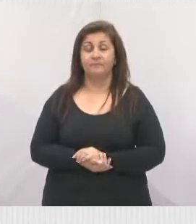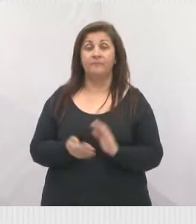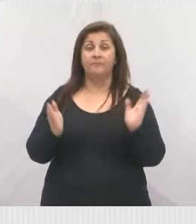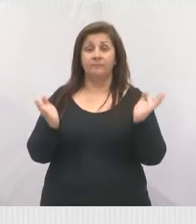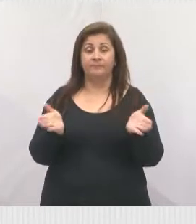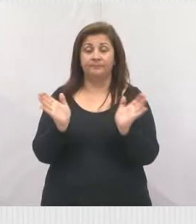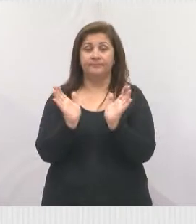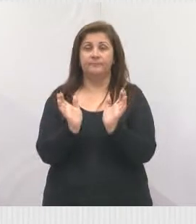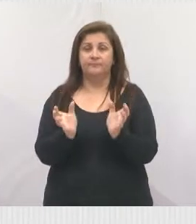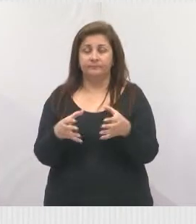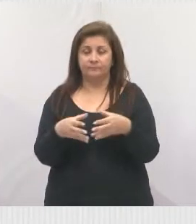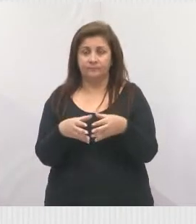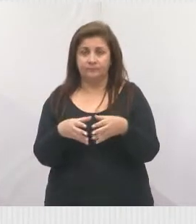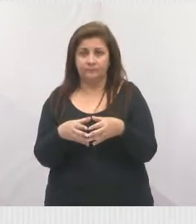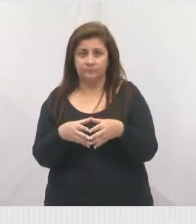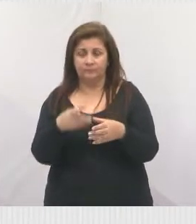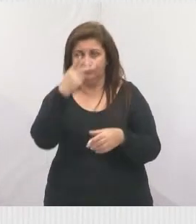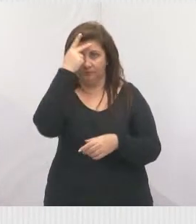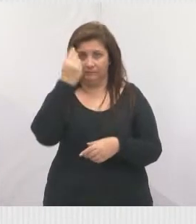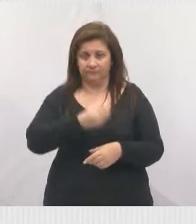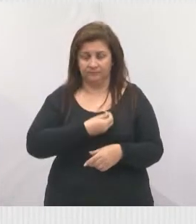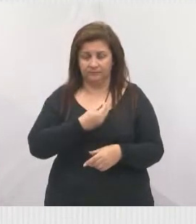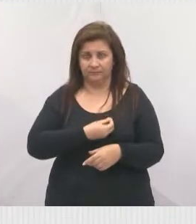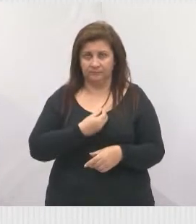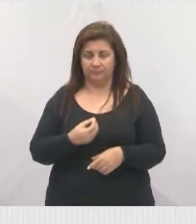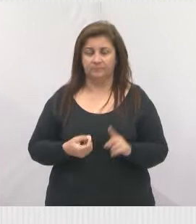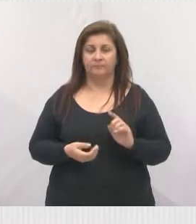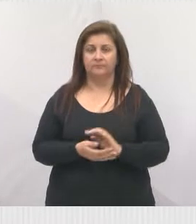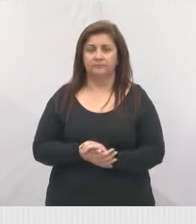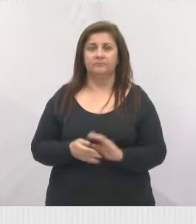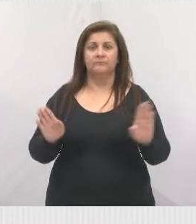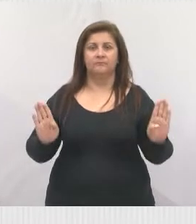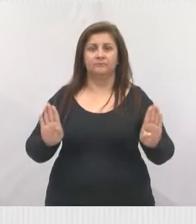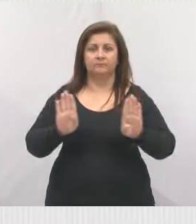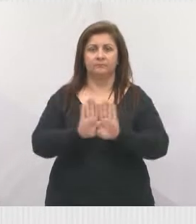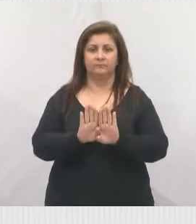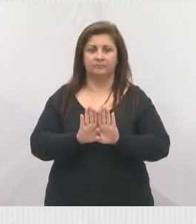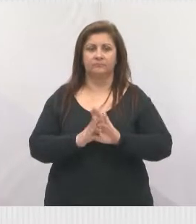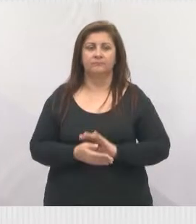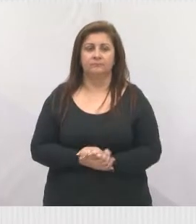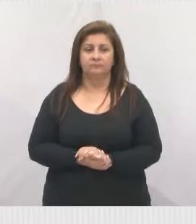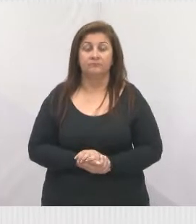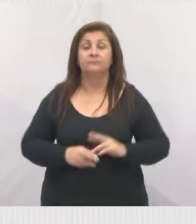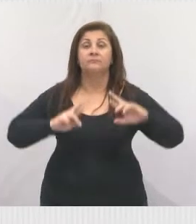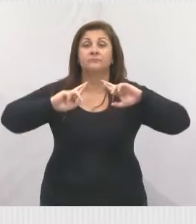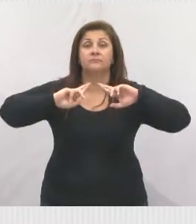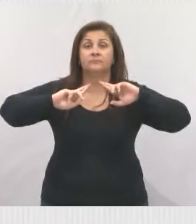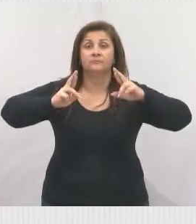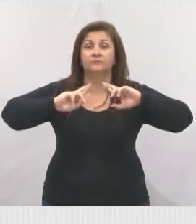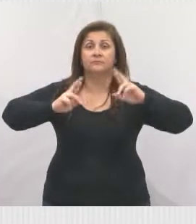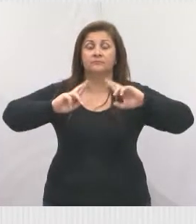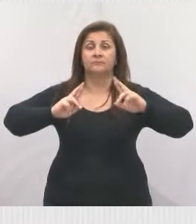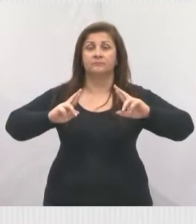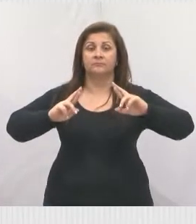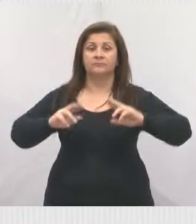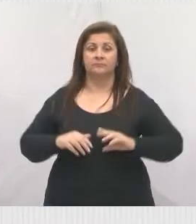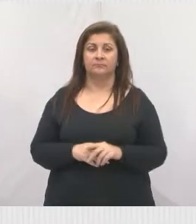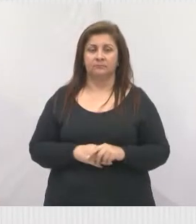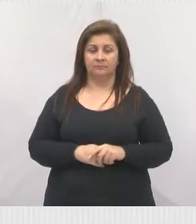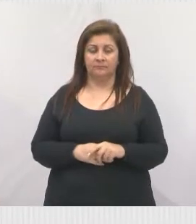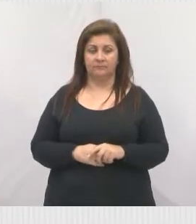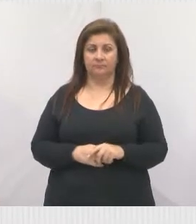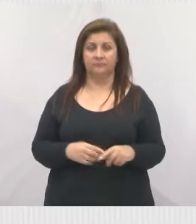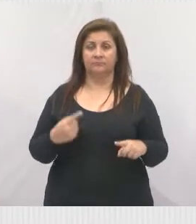moradores lá do Recanto dos Pássaros, né, com a portaria fechada e a reclamação de um setor de moradores,